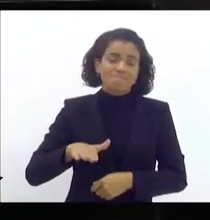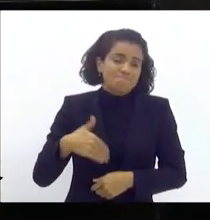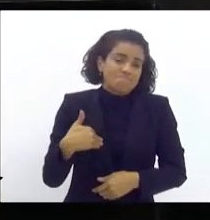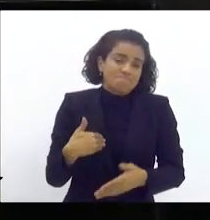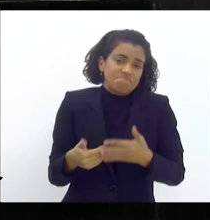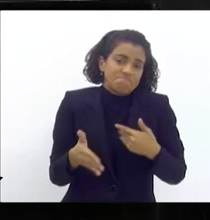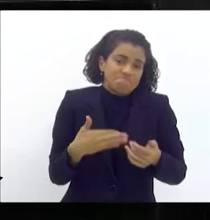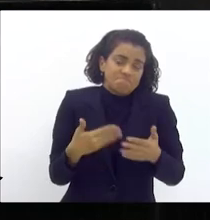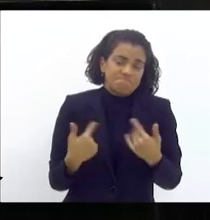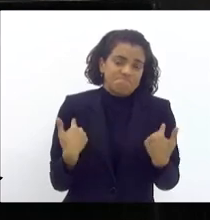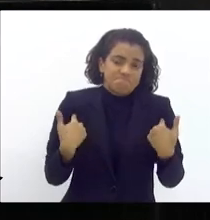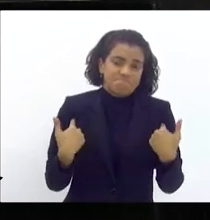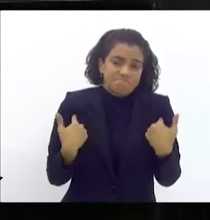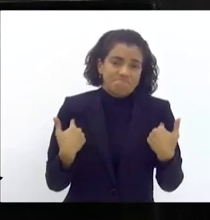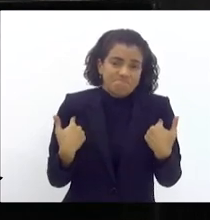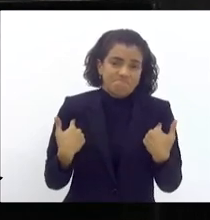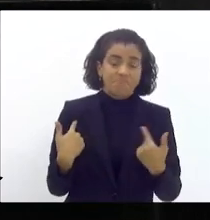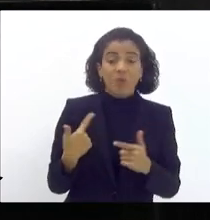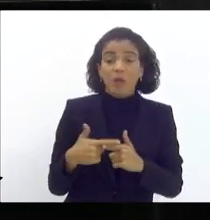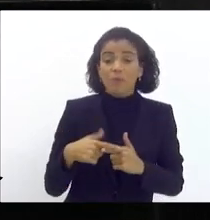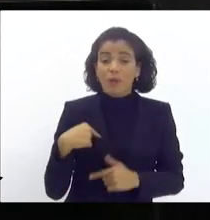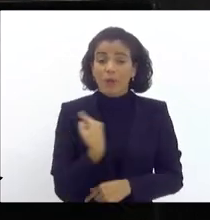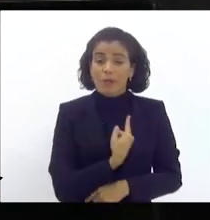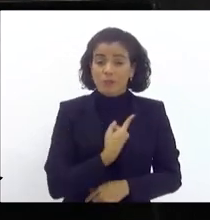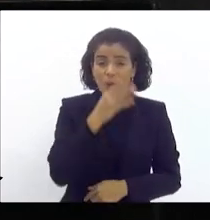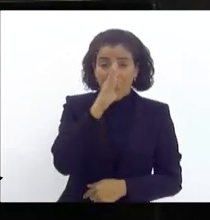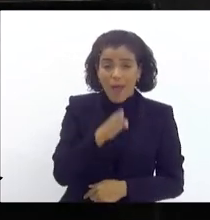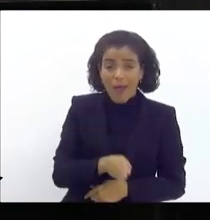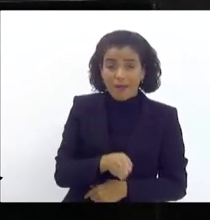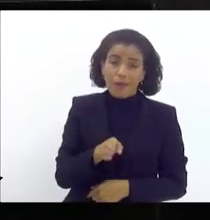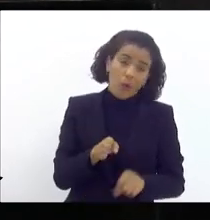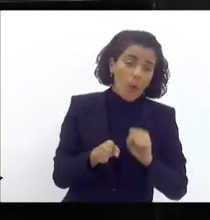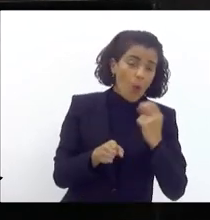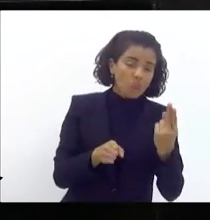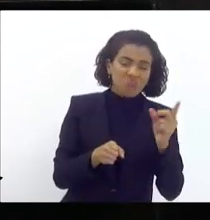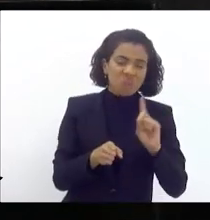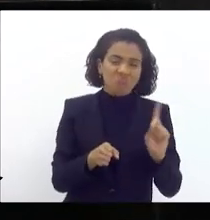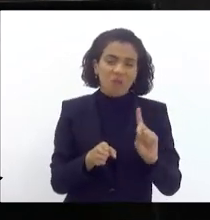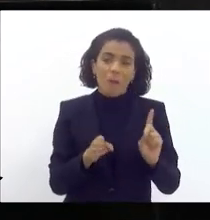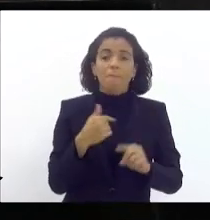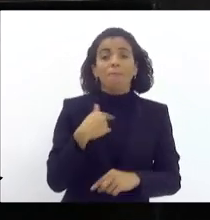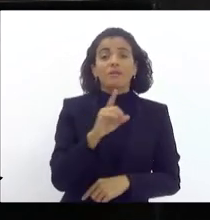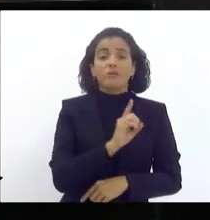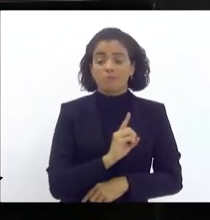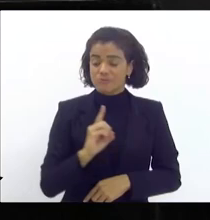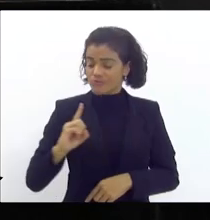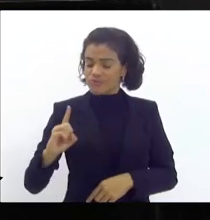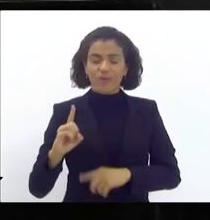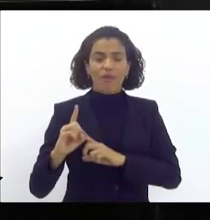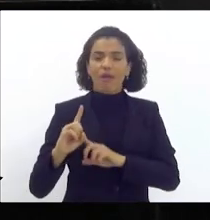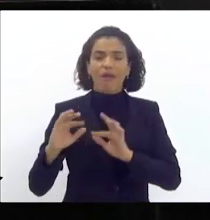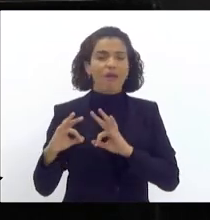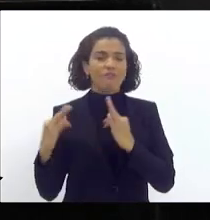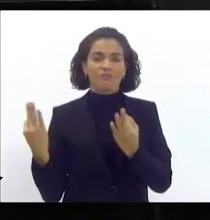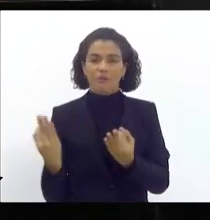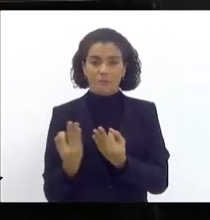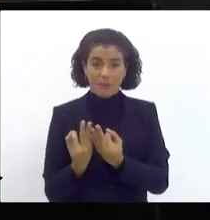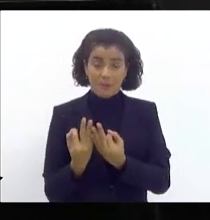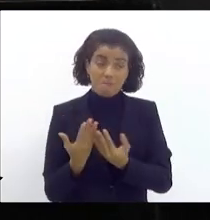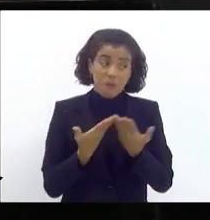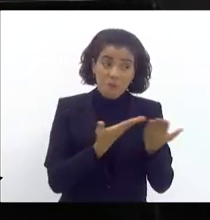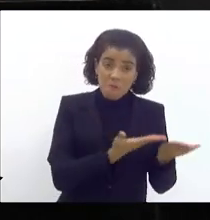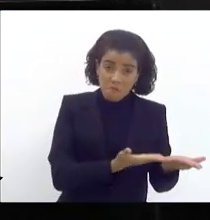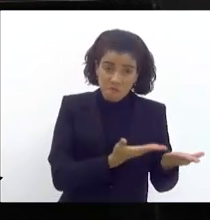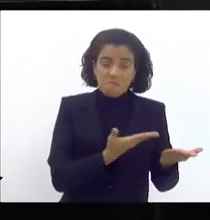não estão nem aí porque nós somos héteros ou não, mas nós somos de direita, nós somos da família. Então, para